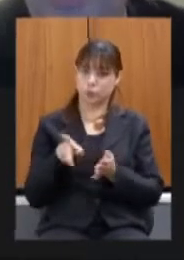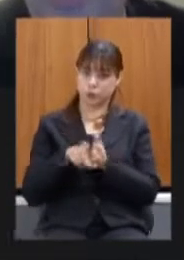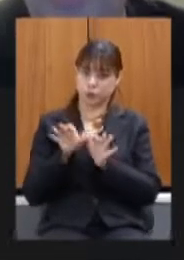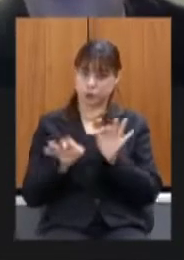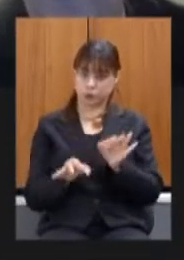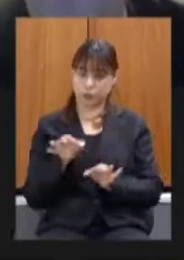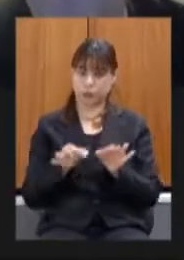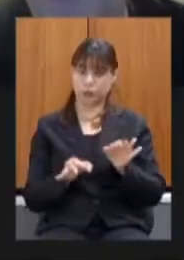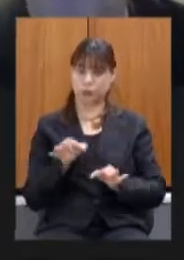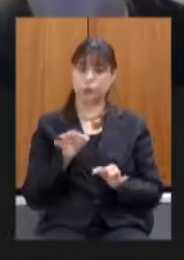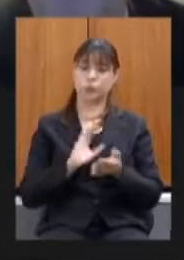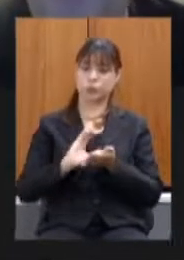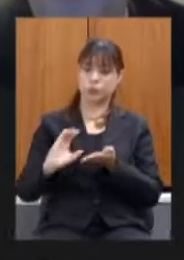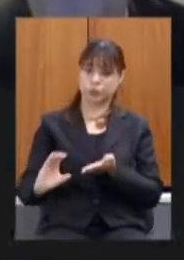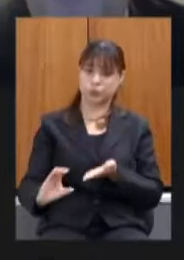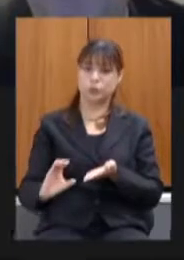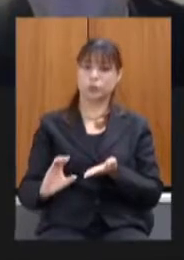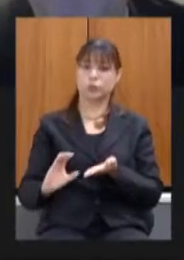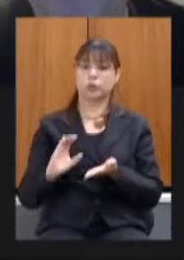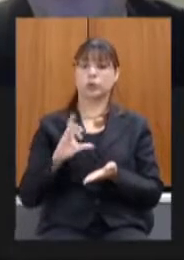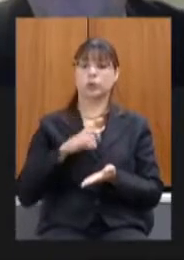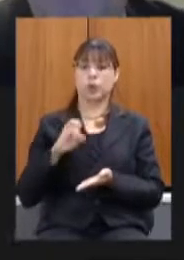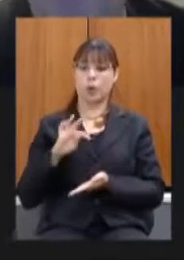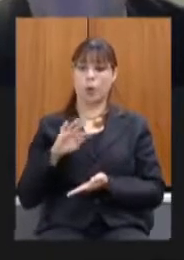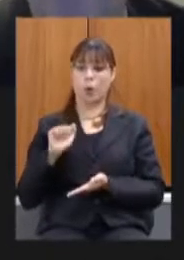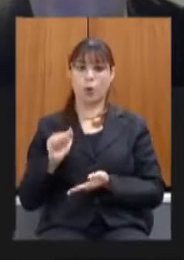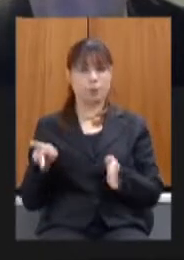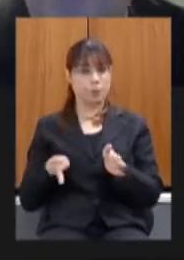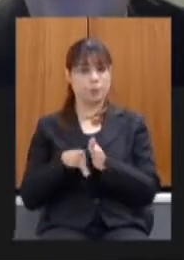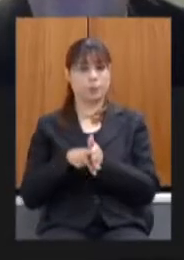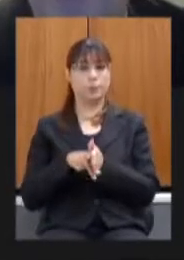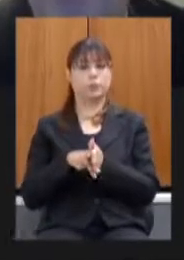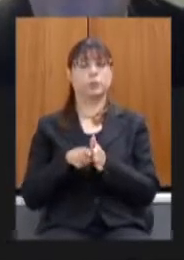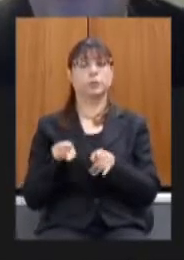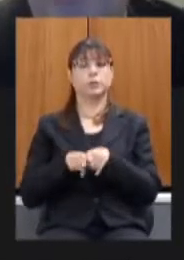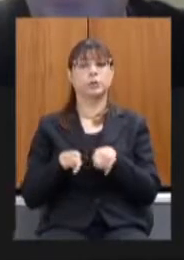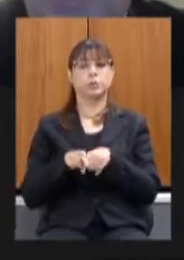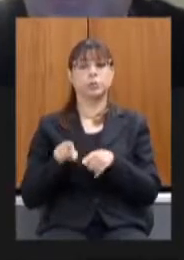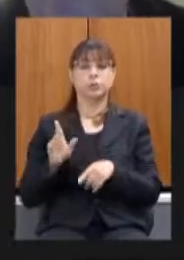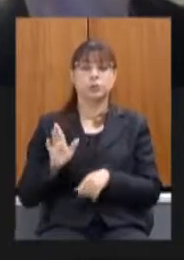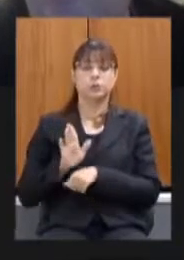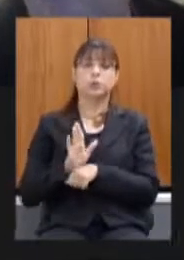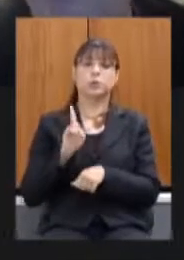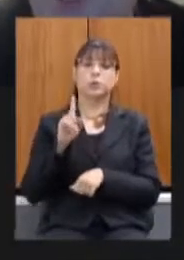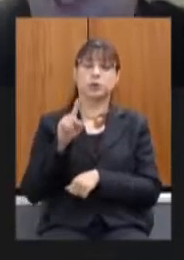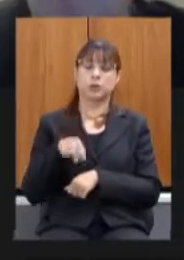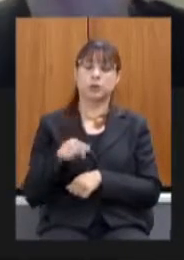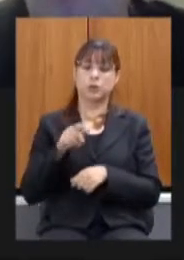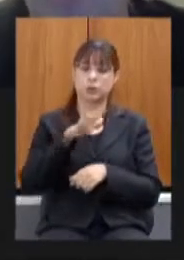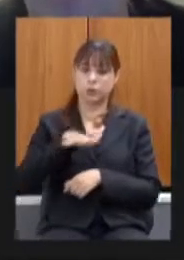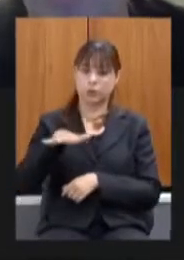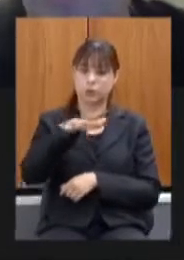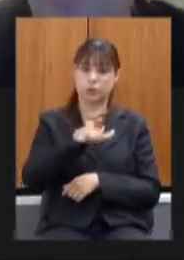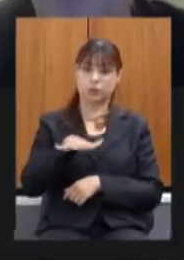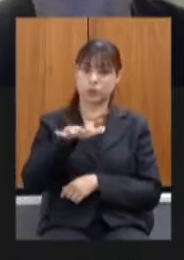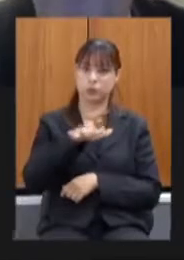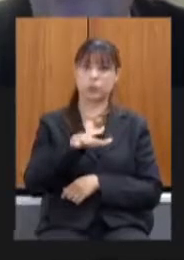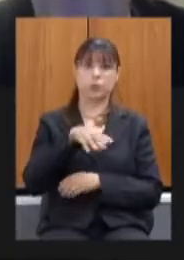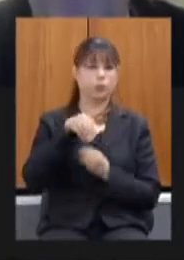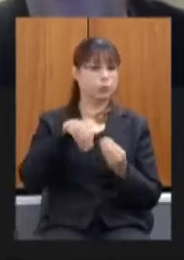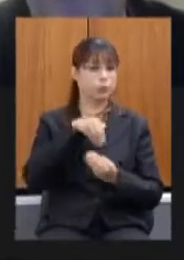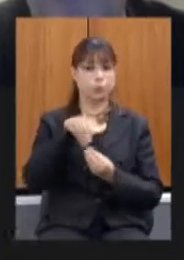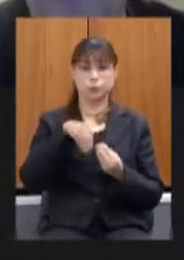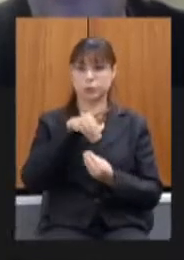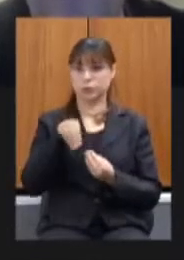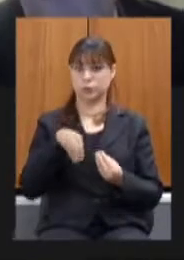recursos em contas específicas benefícios para a região acordo não mistura indenização individual